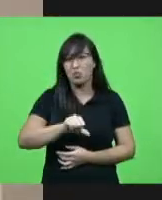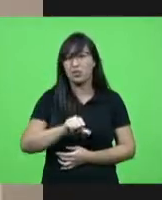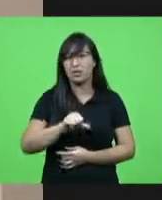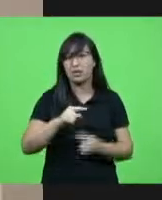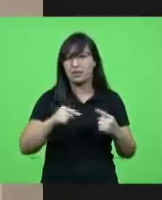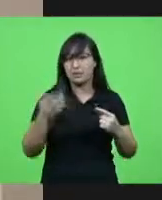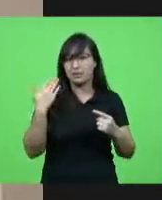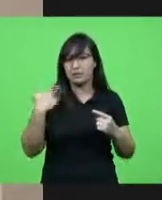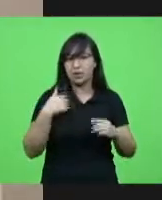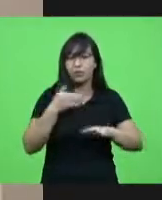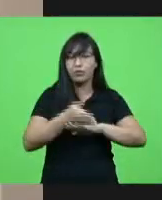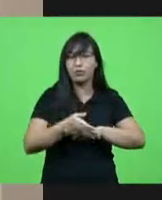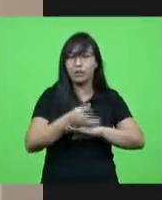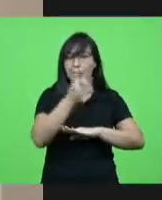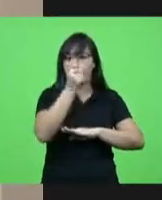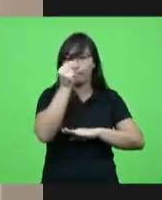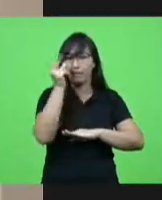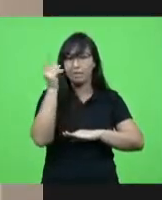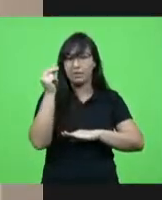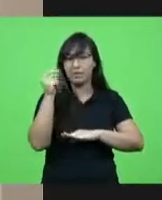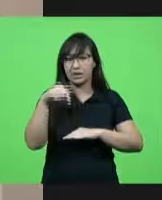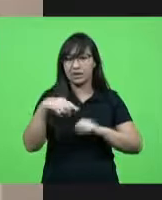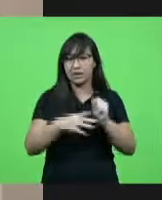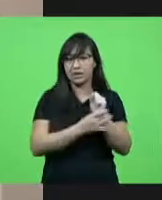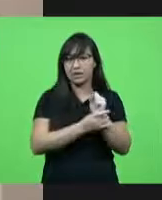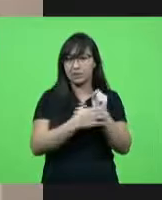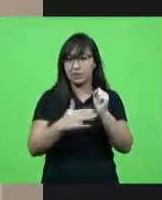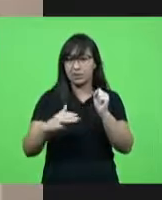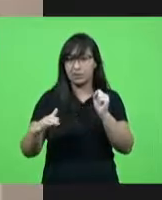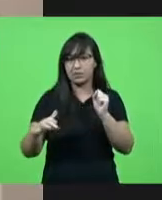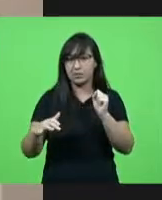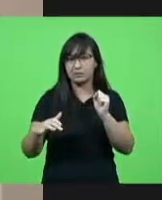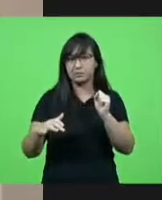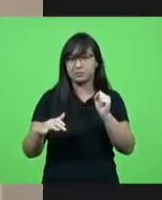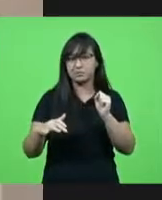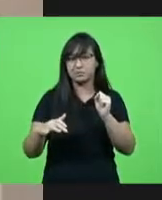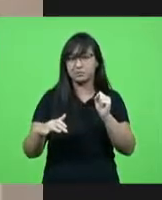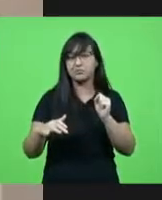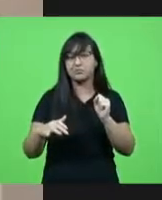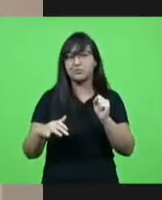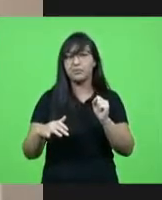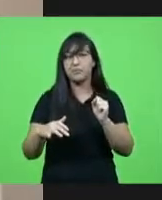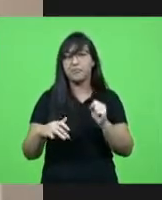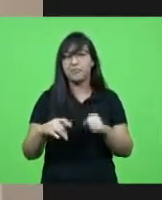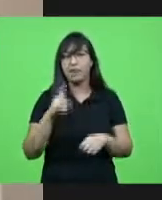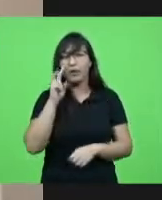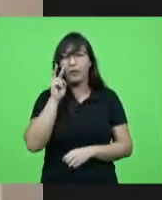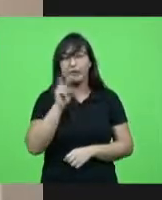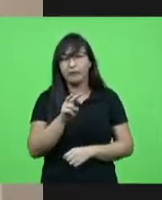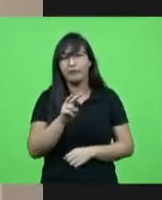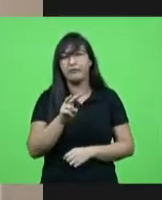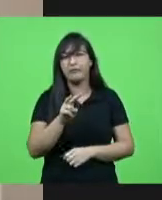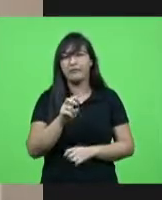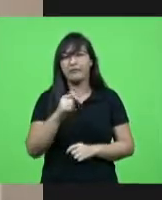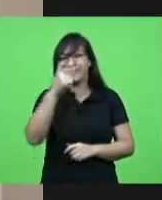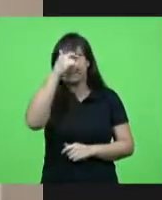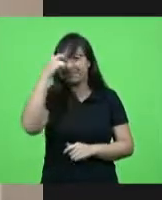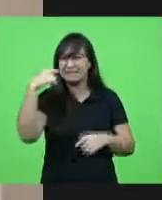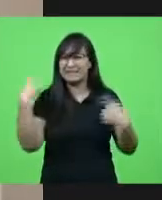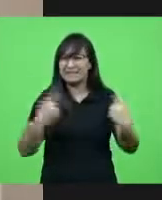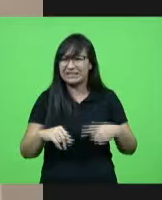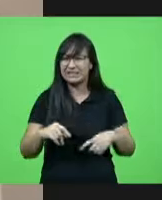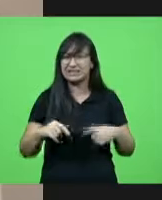Orvino ao hospital regional aqui de São José e eu vi de perto o trabalho incansável dos profissionais de saúde